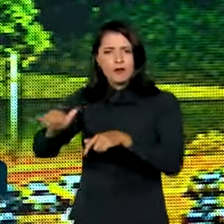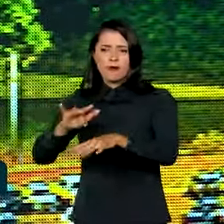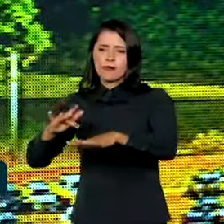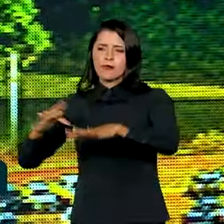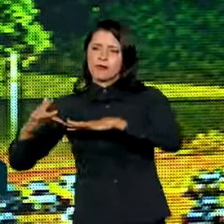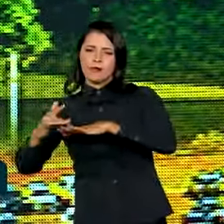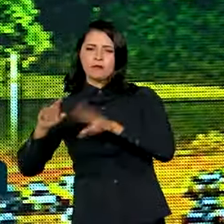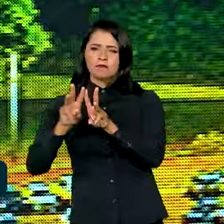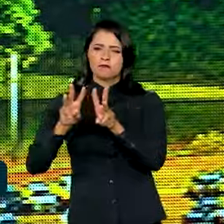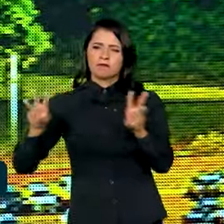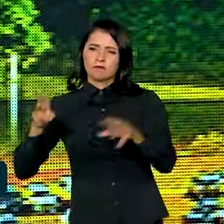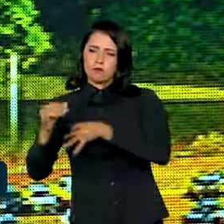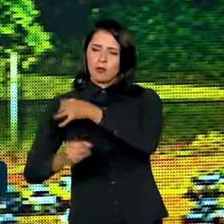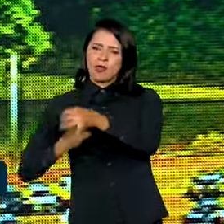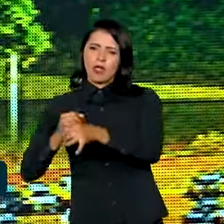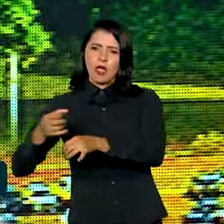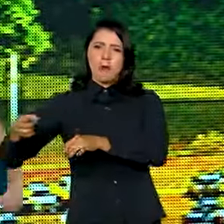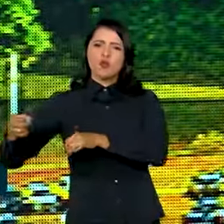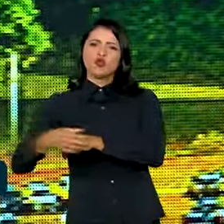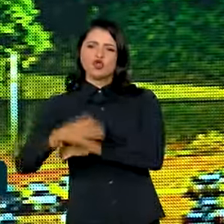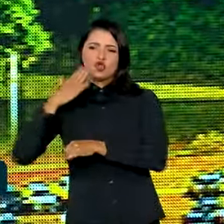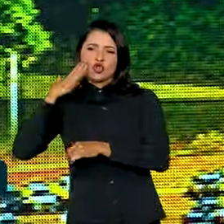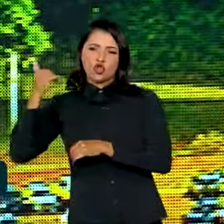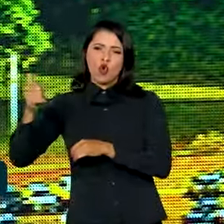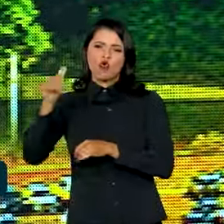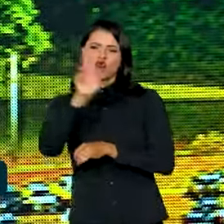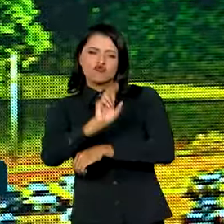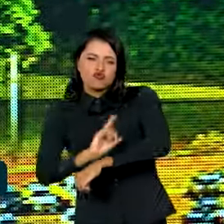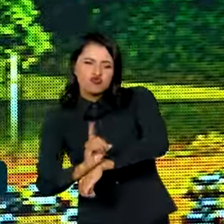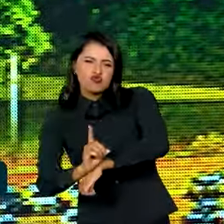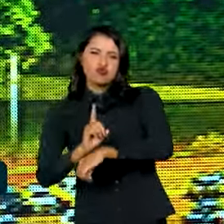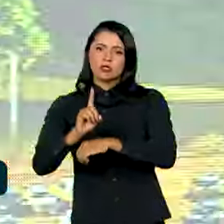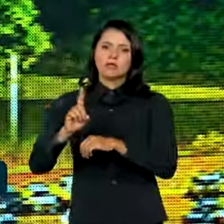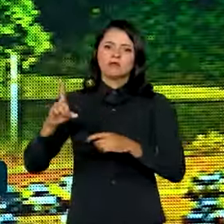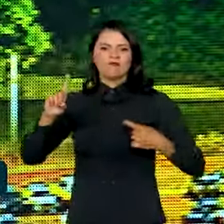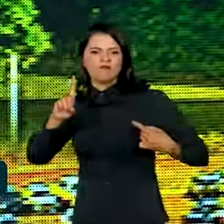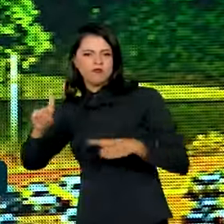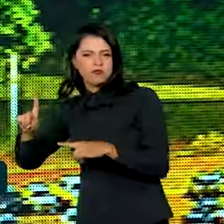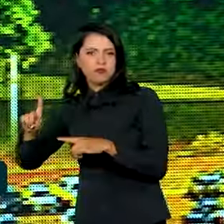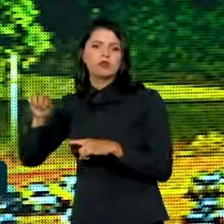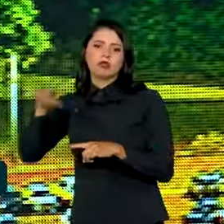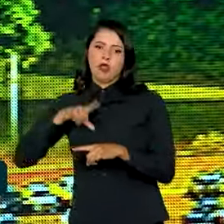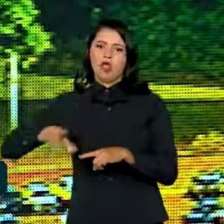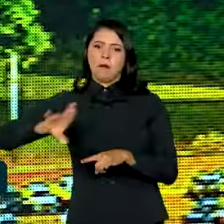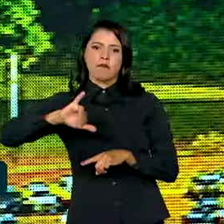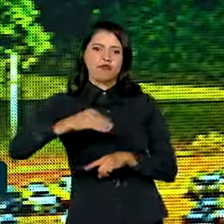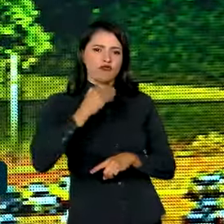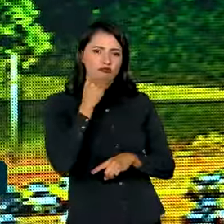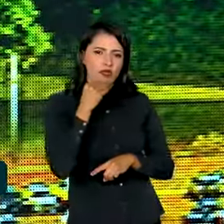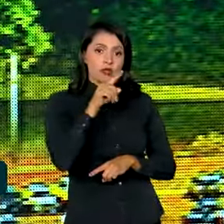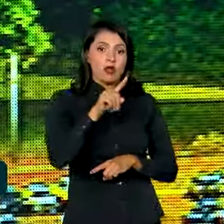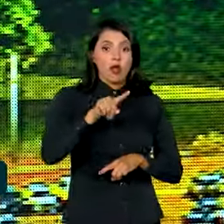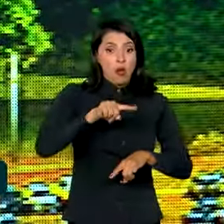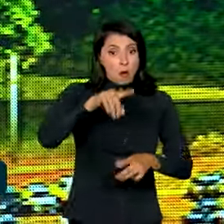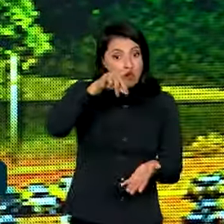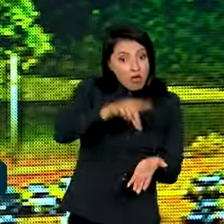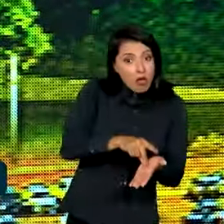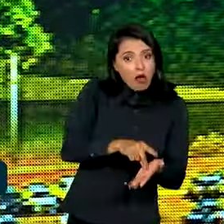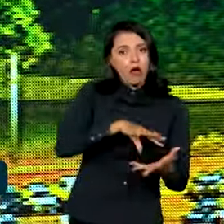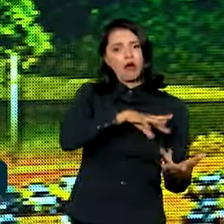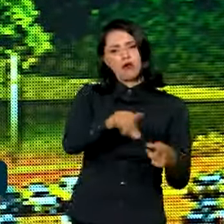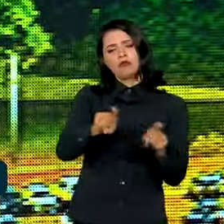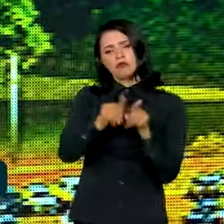sociais pelo novo populismo digital extremista. O que vale para o mundo real deve